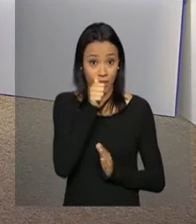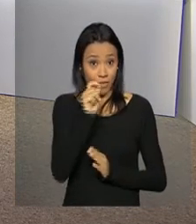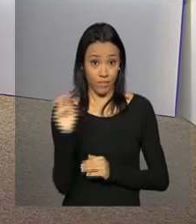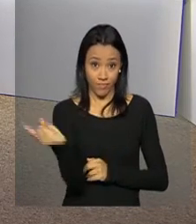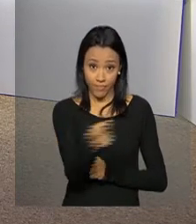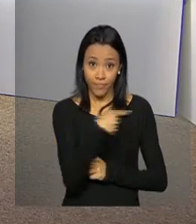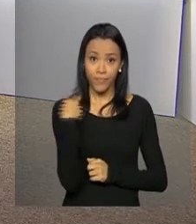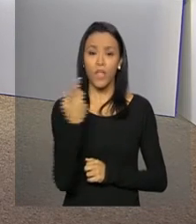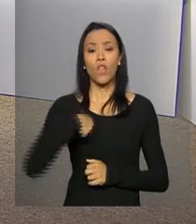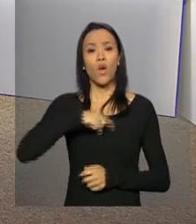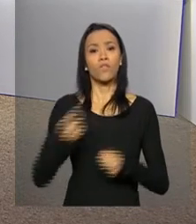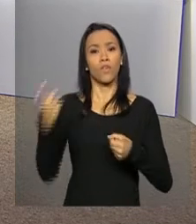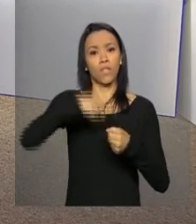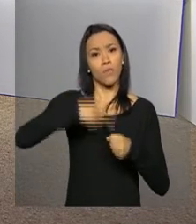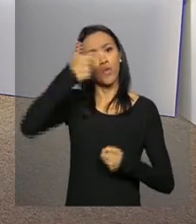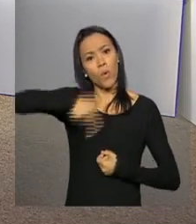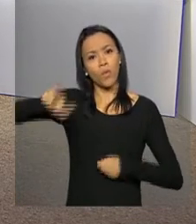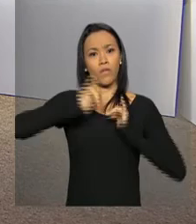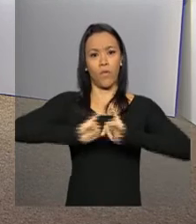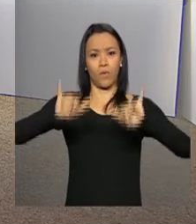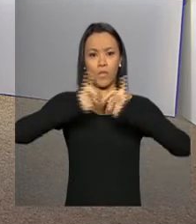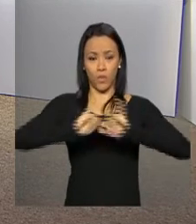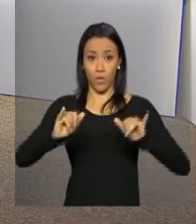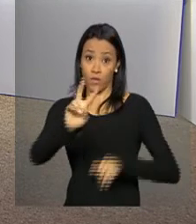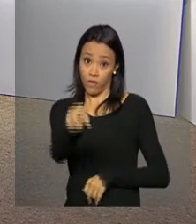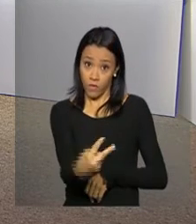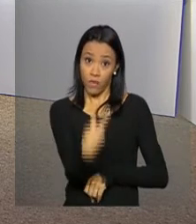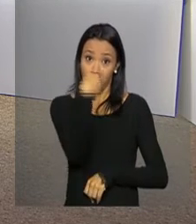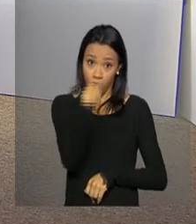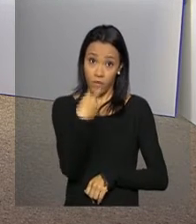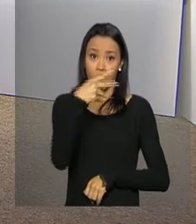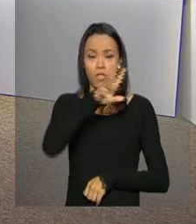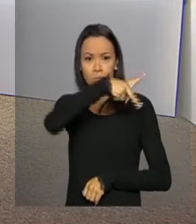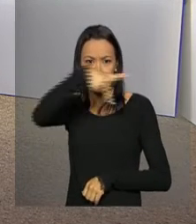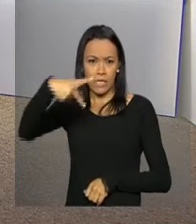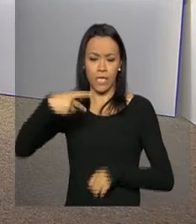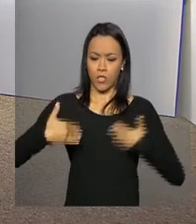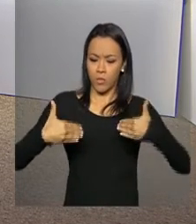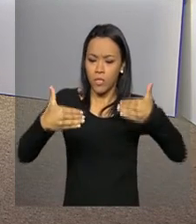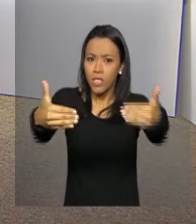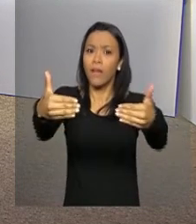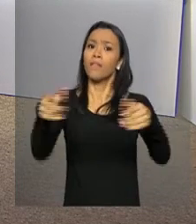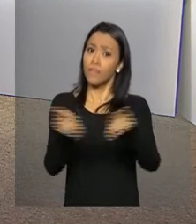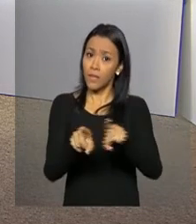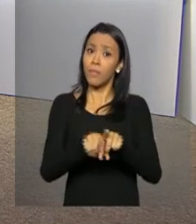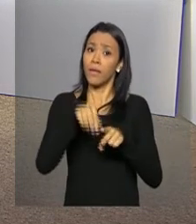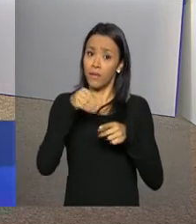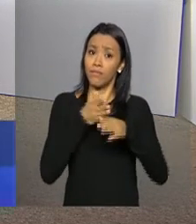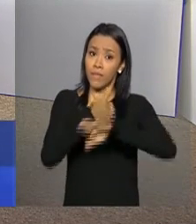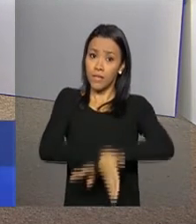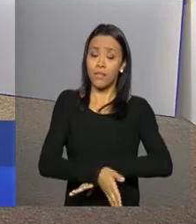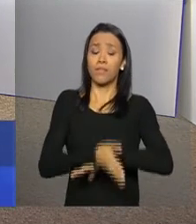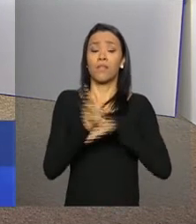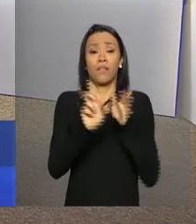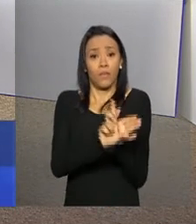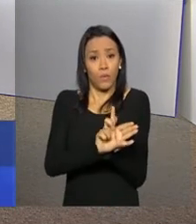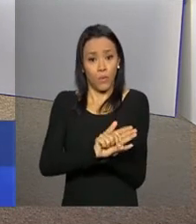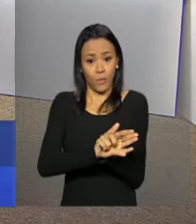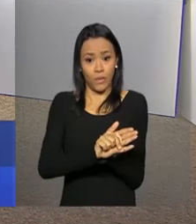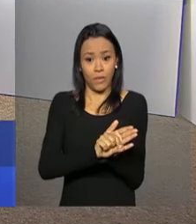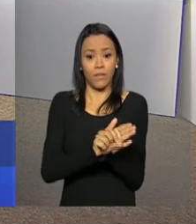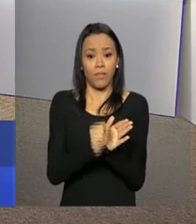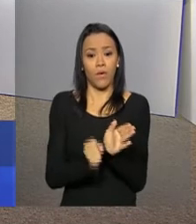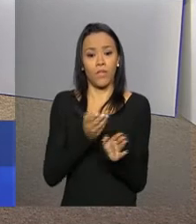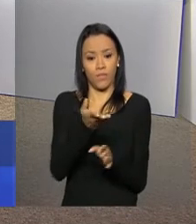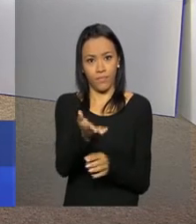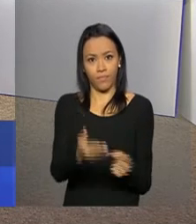Voltamos a qualquer momento com outras informações. Acompanhe as novidades do Executivo Federal também em nossas redes sociais. twitter.com.br